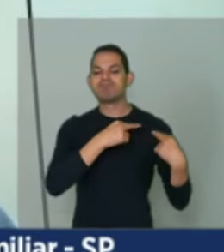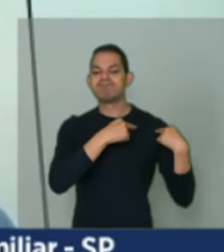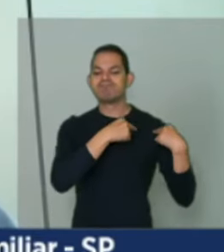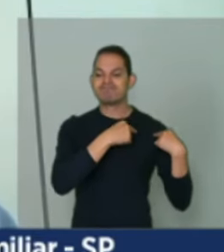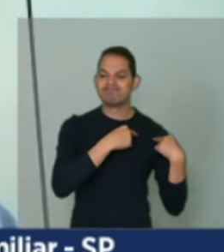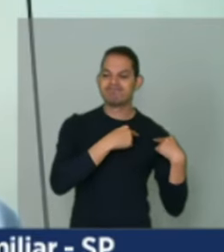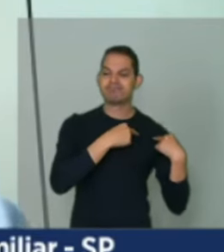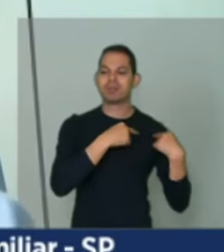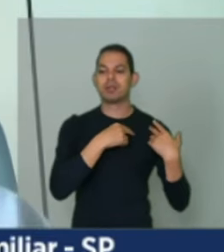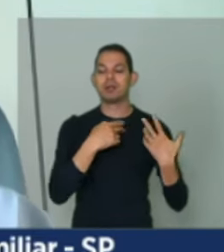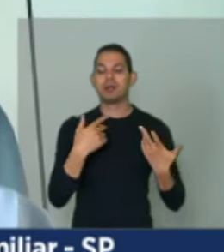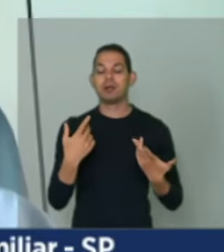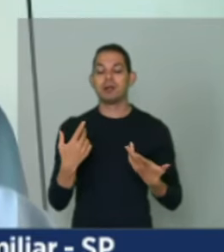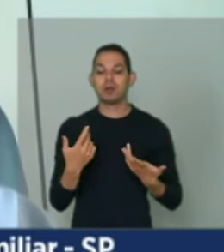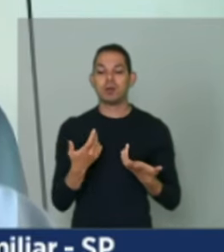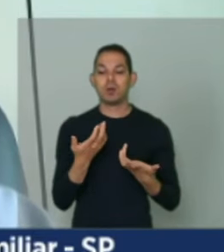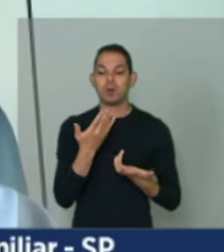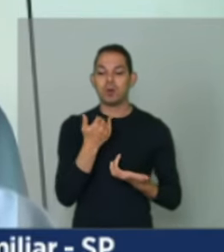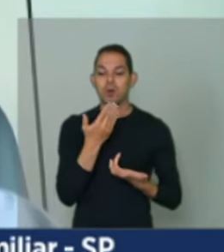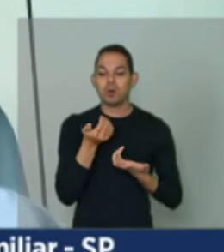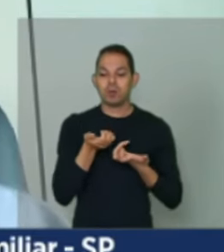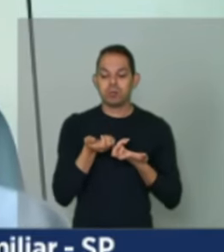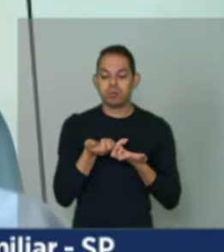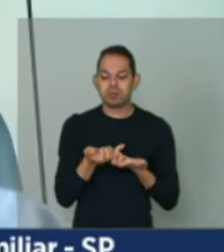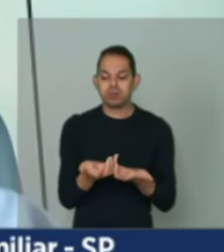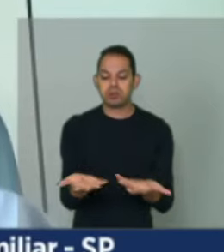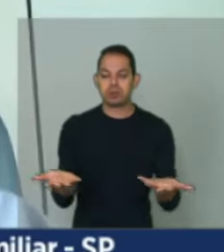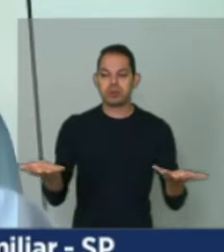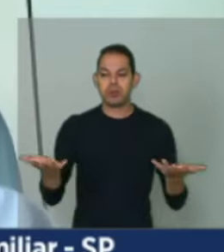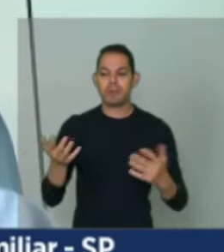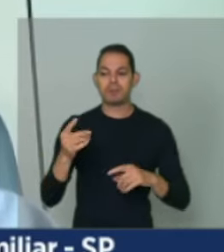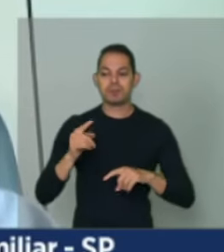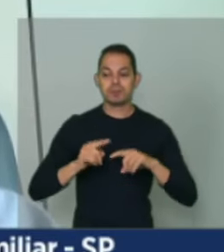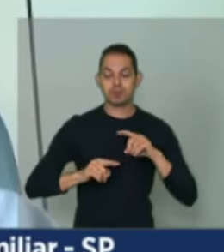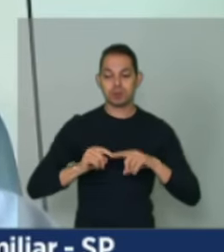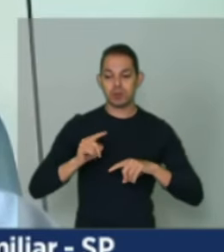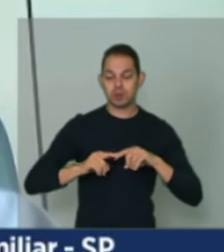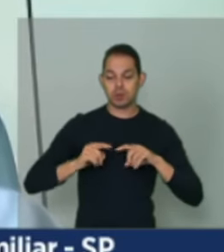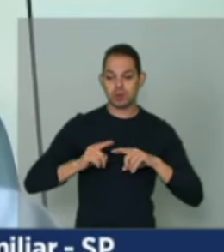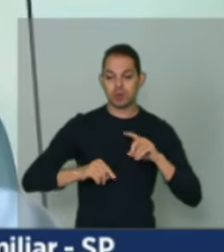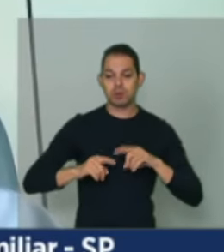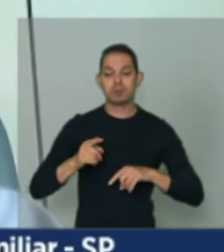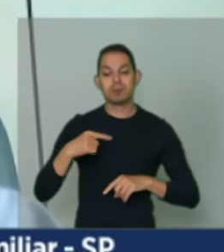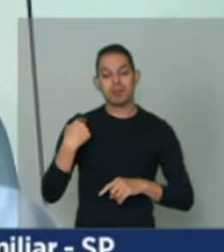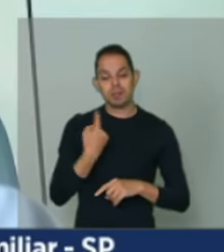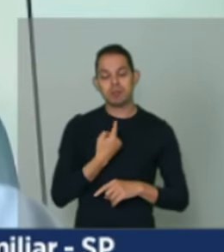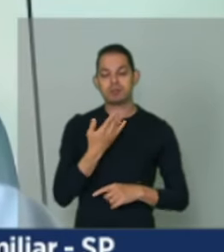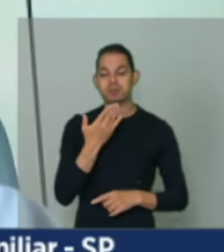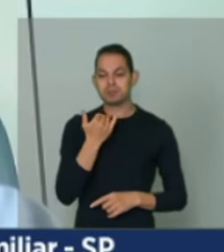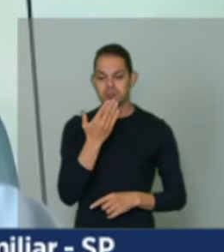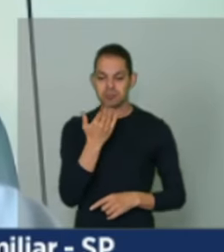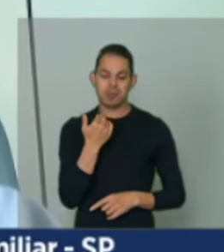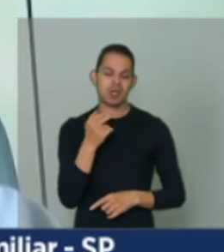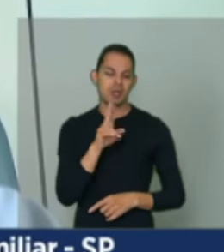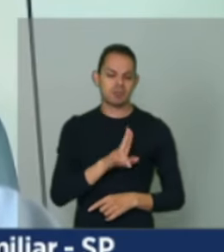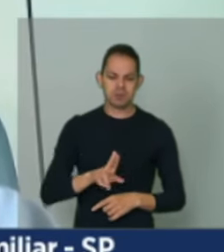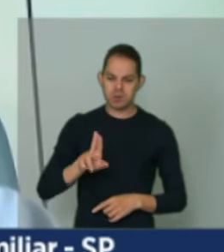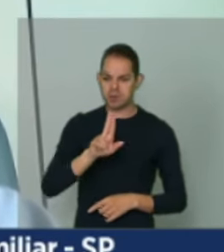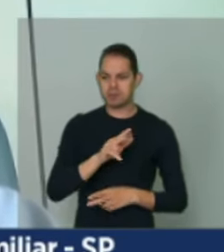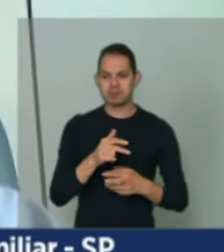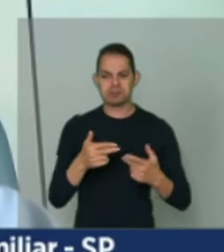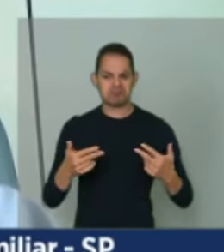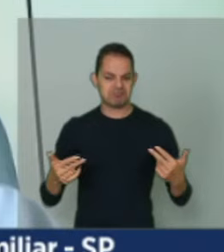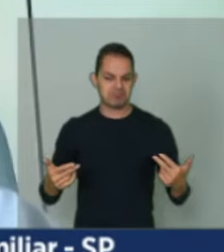pôr nas nossas mesas o nosso produto para o nosso consumo. e isso é muito